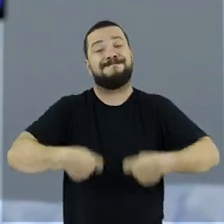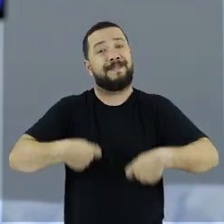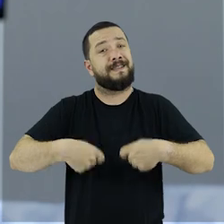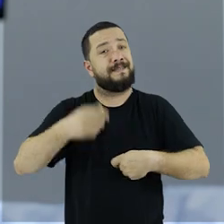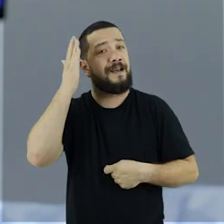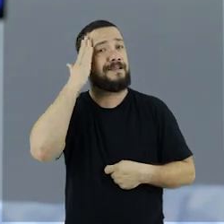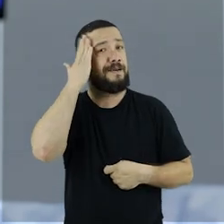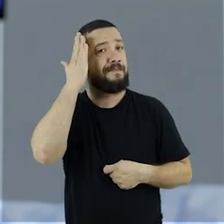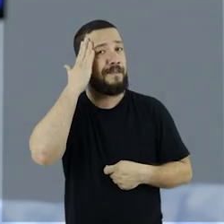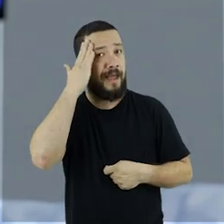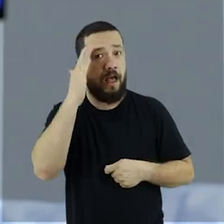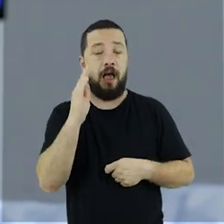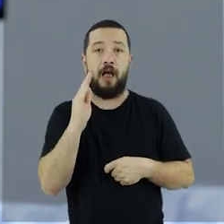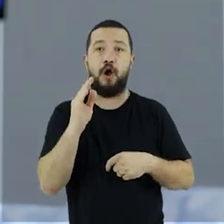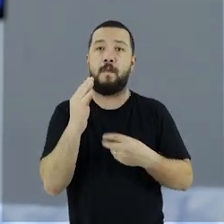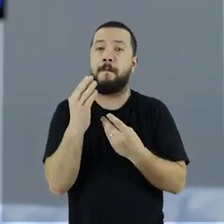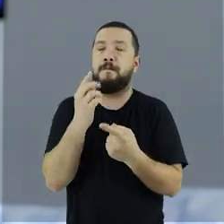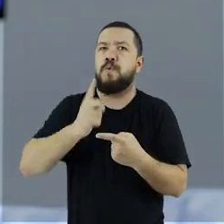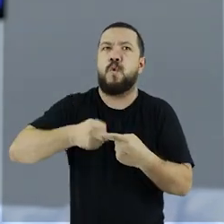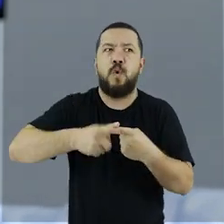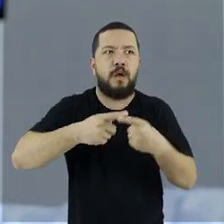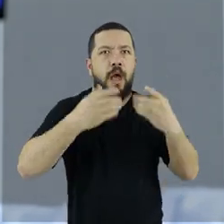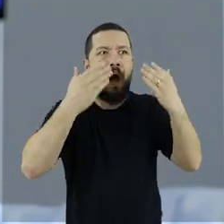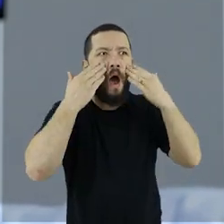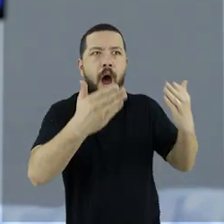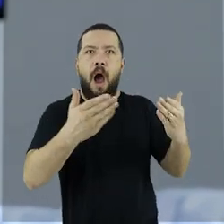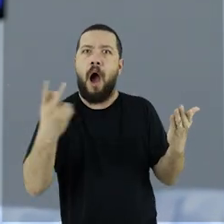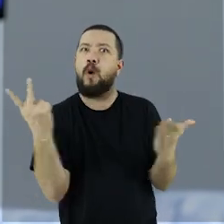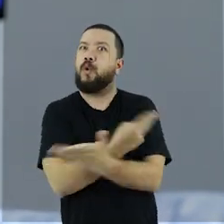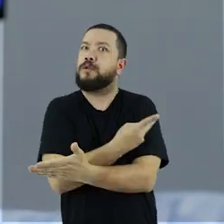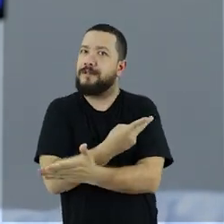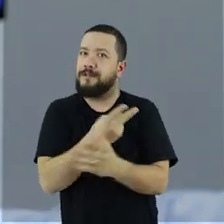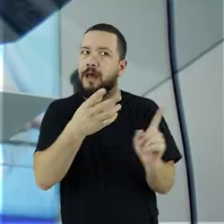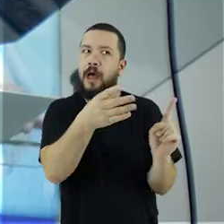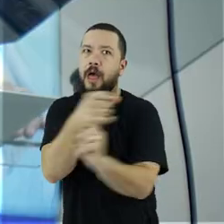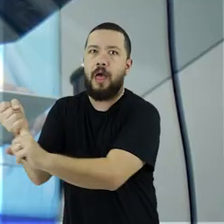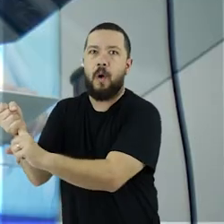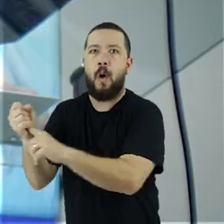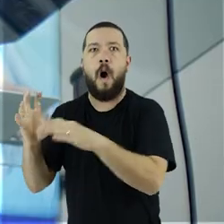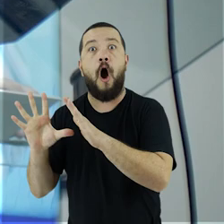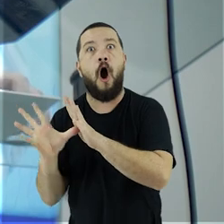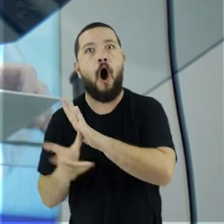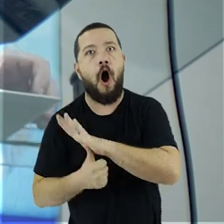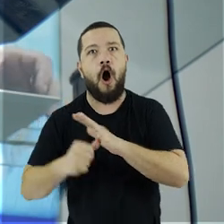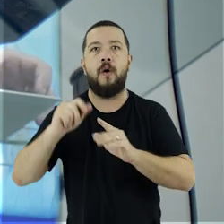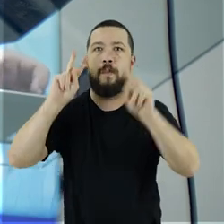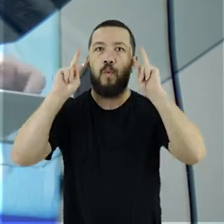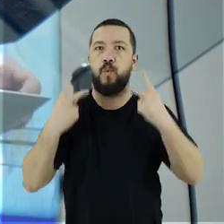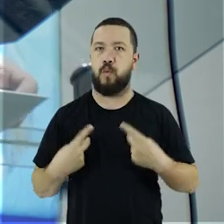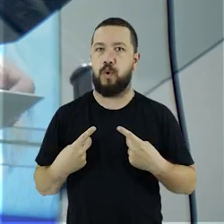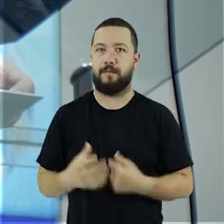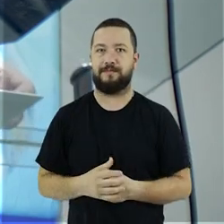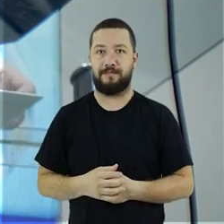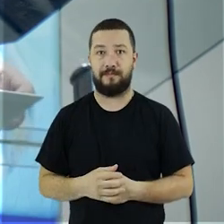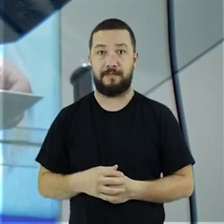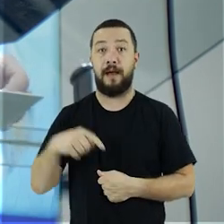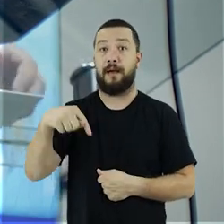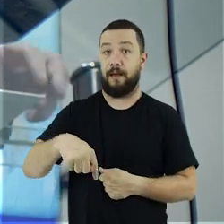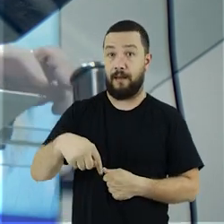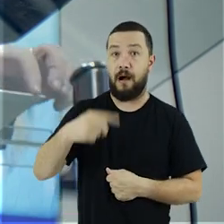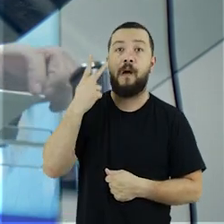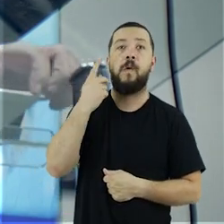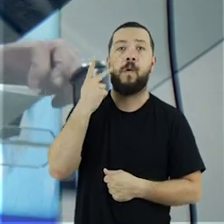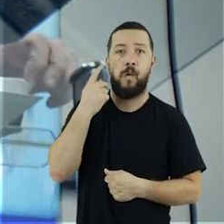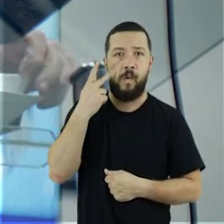quando está diante de uma situação de tráfico. O debate promovido pelo Comitê Estadual do